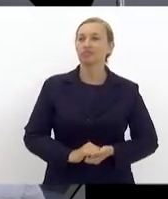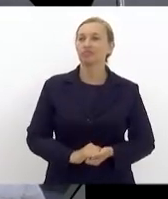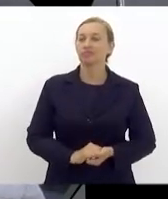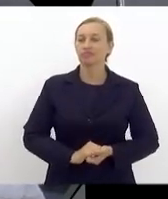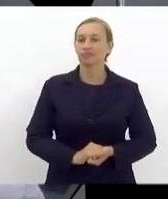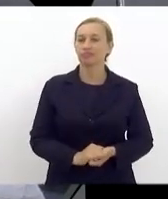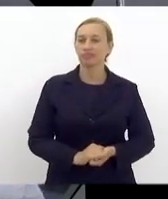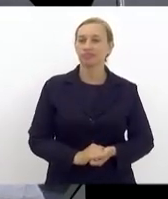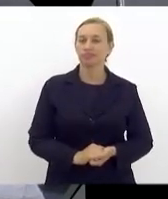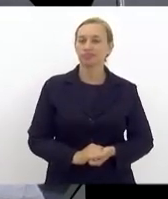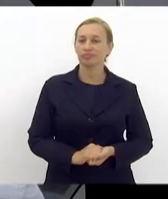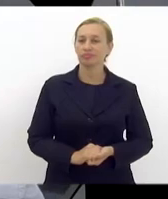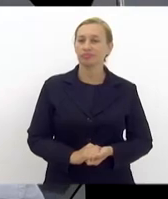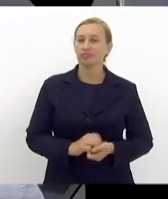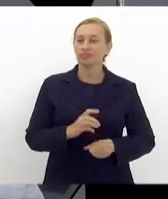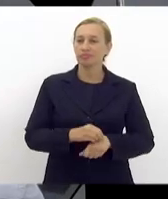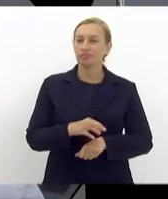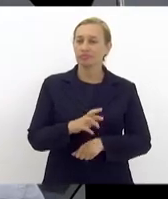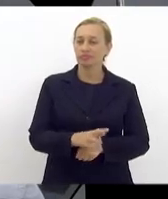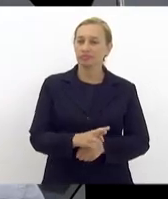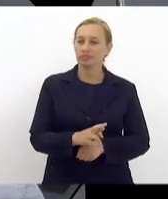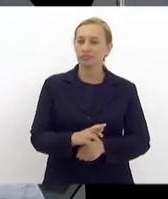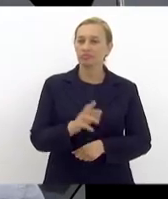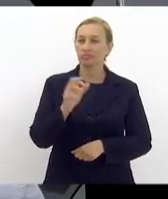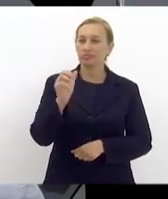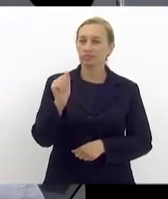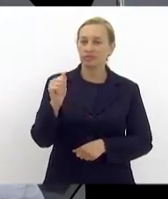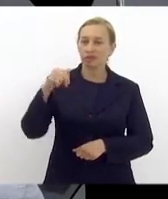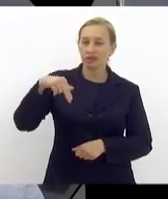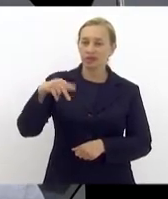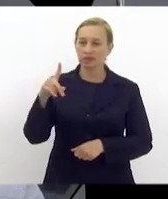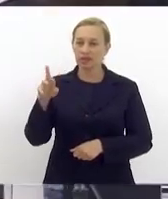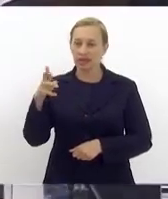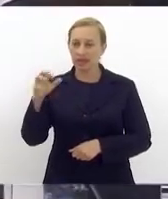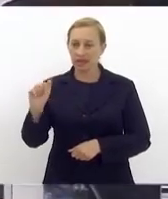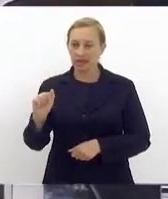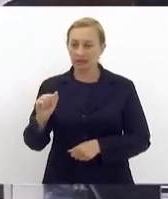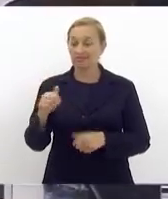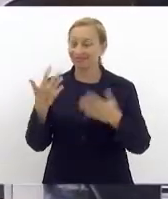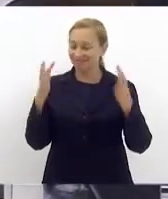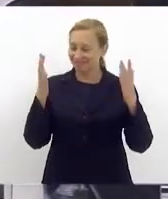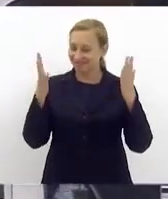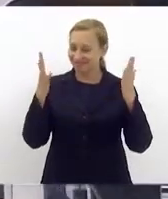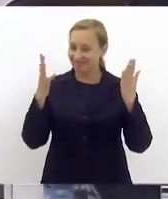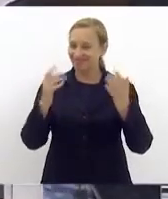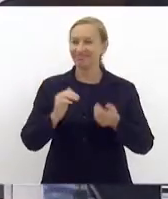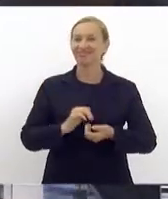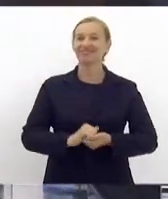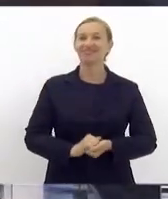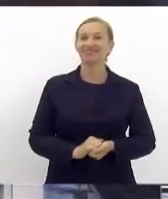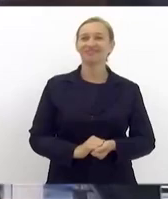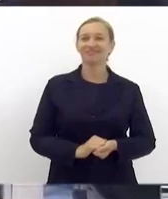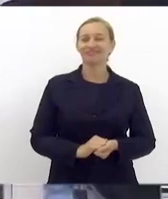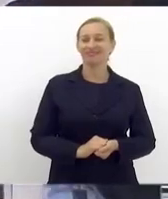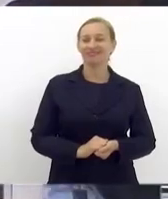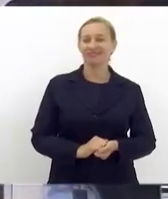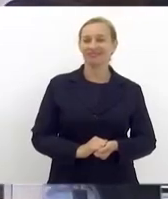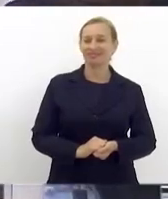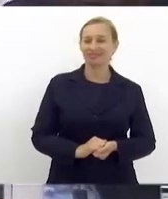doutora Andréia Assis. É isso mesmo? Aplausos.